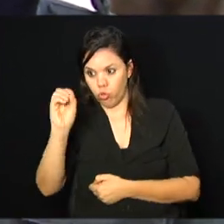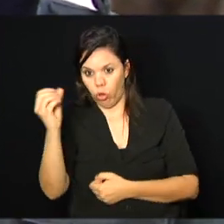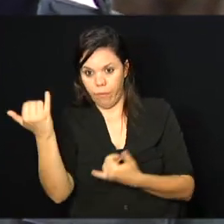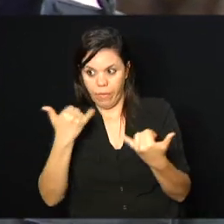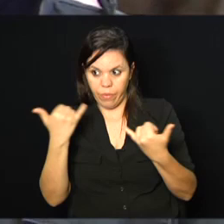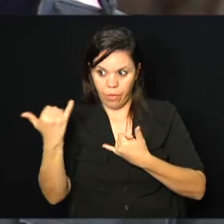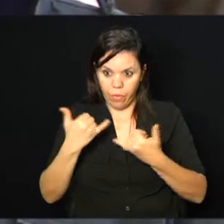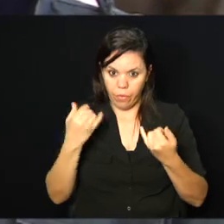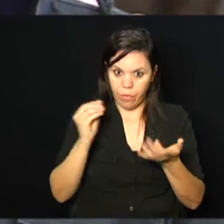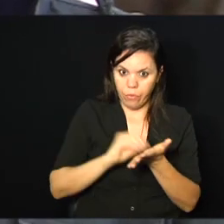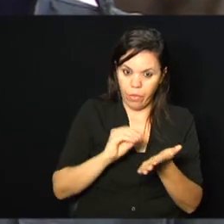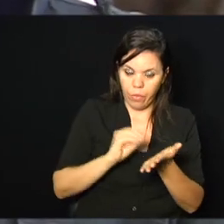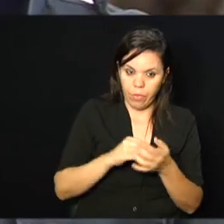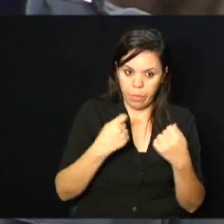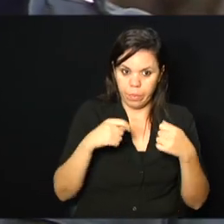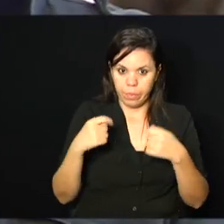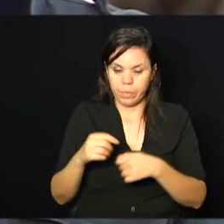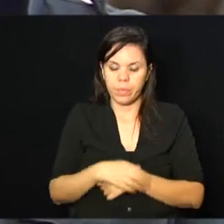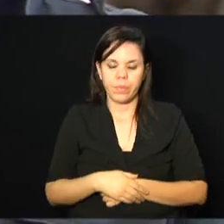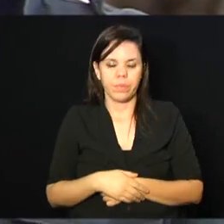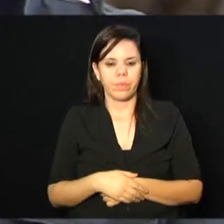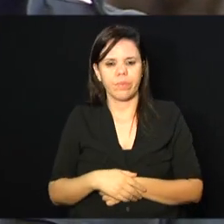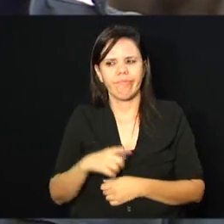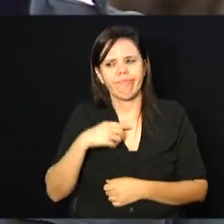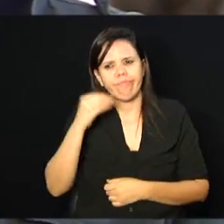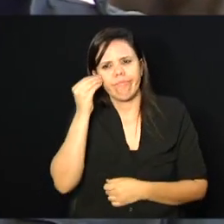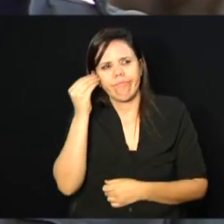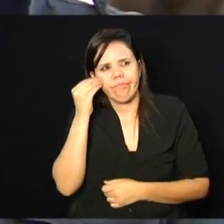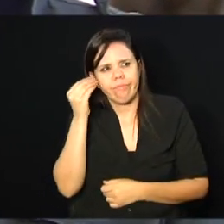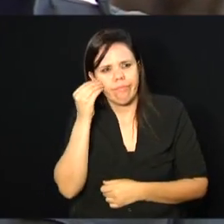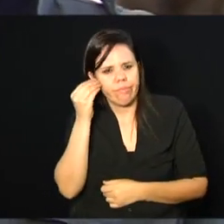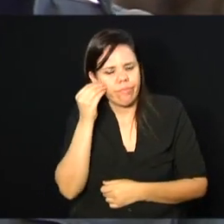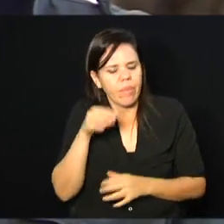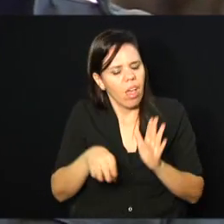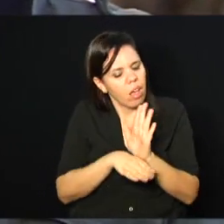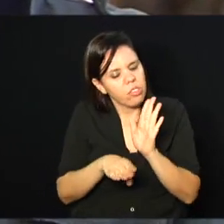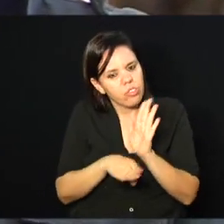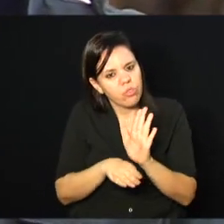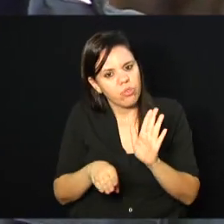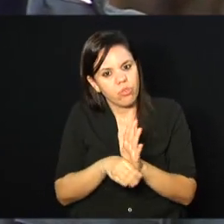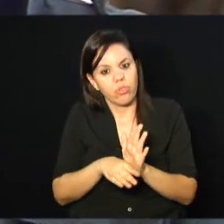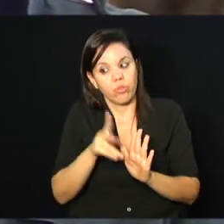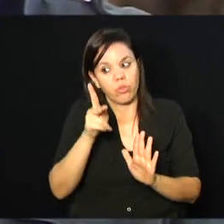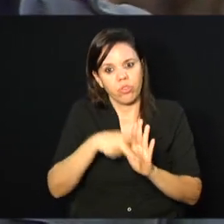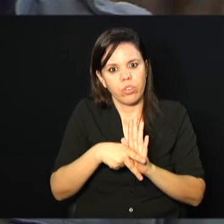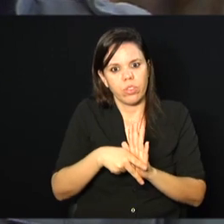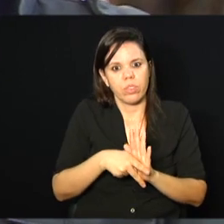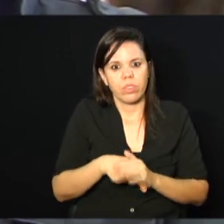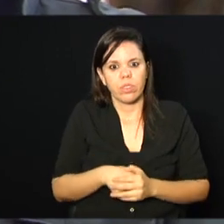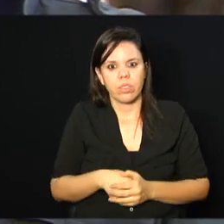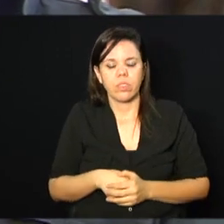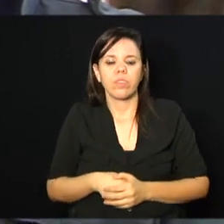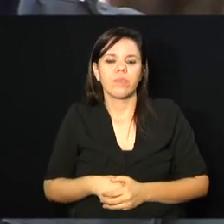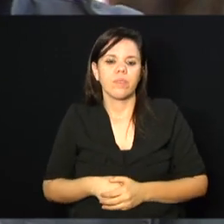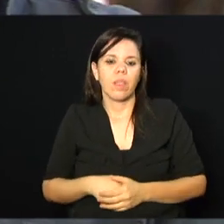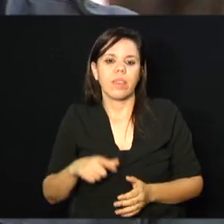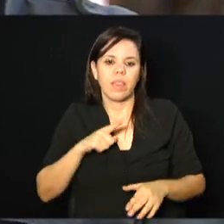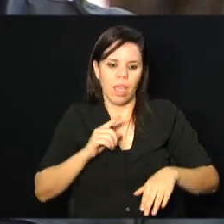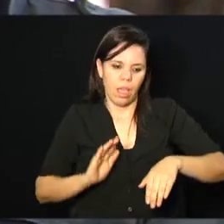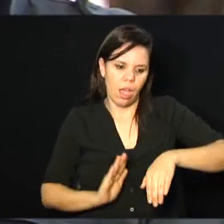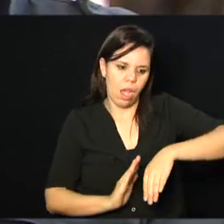monte de necessidades que eles precisavam. E aí eu tentei suprir essa necessidade através do projeto. Então, ter